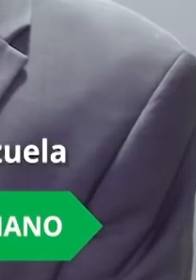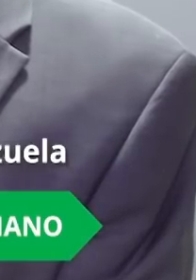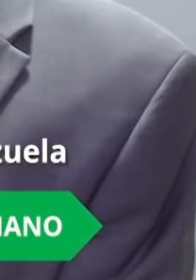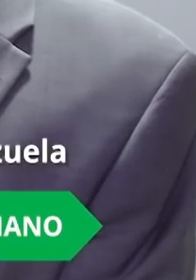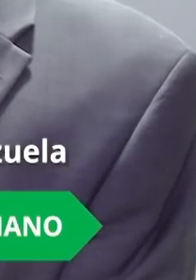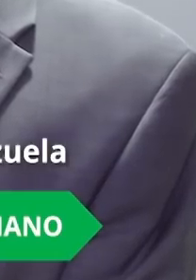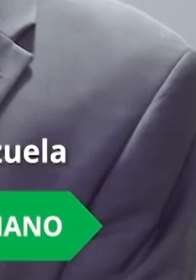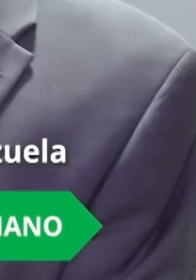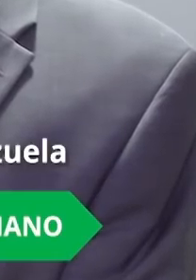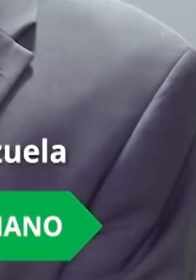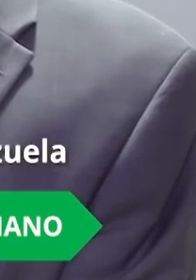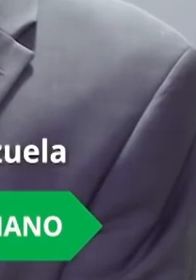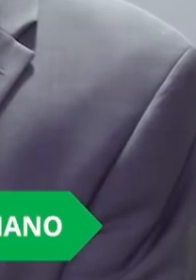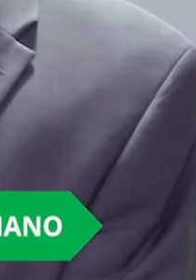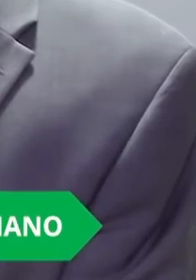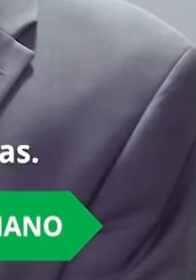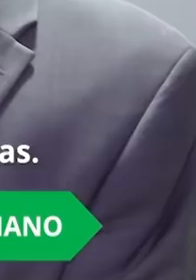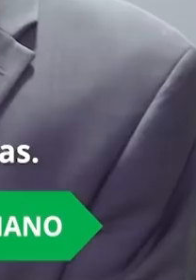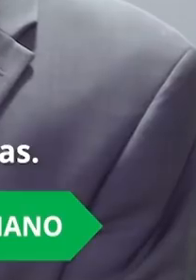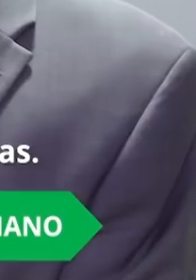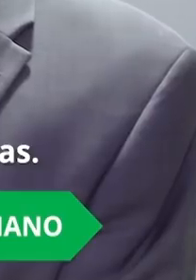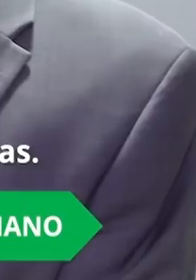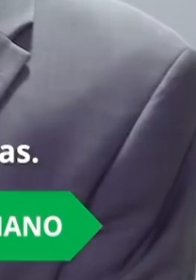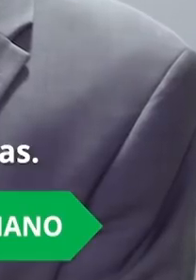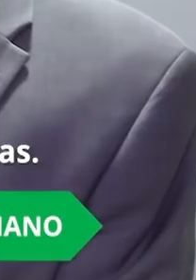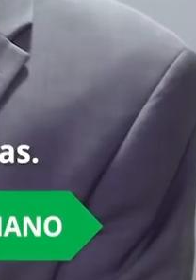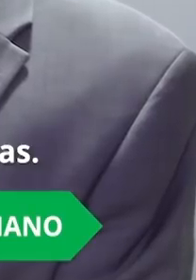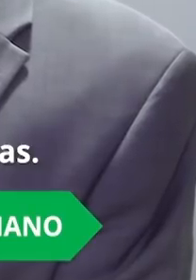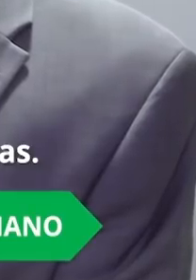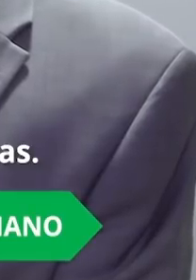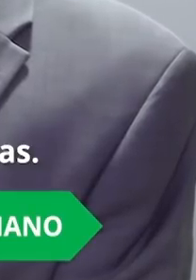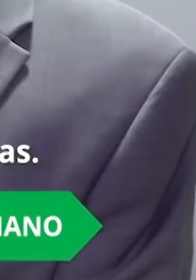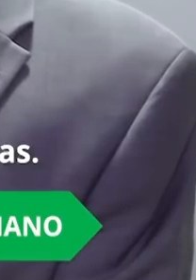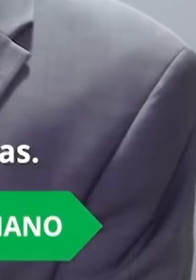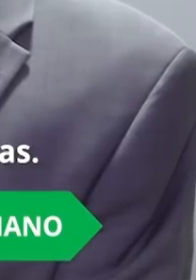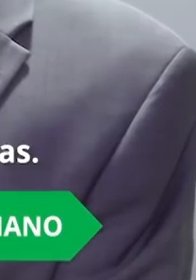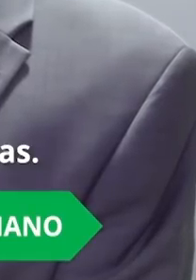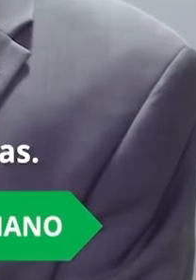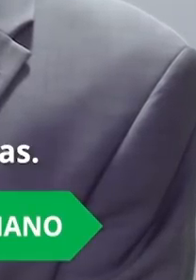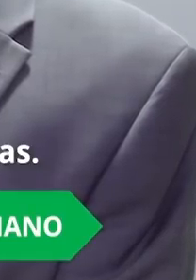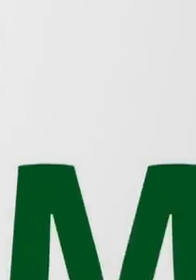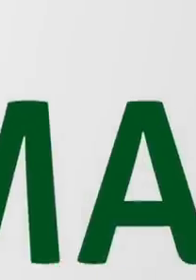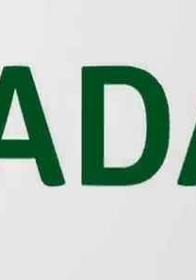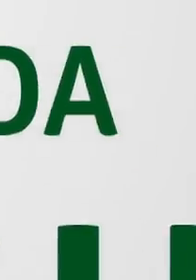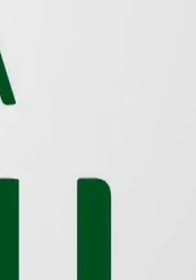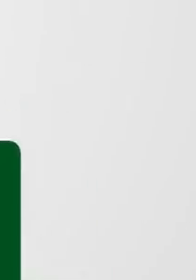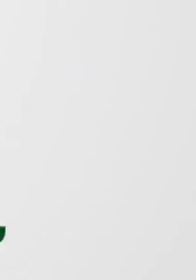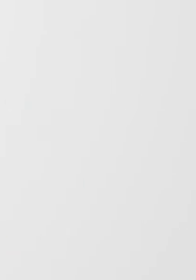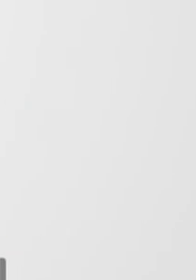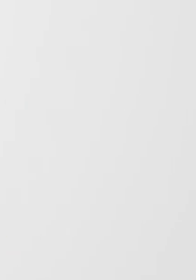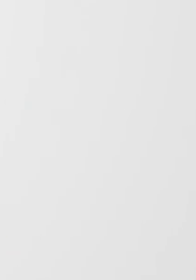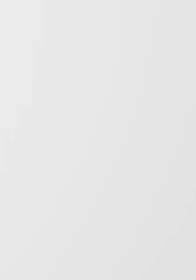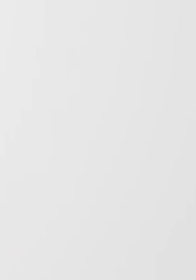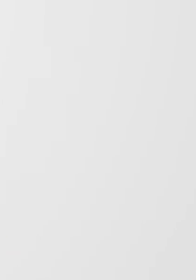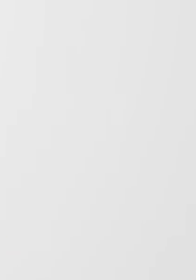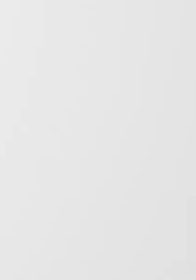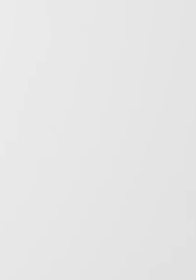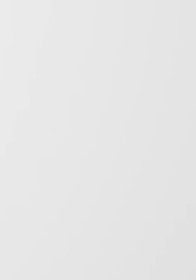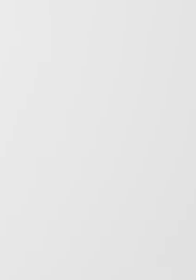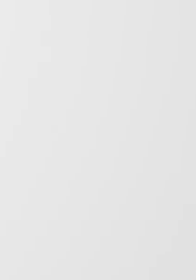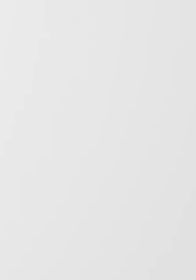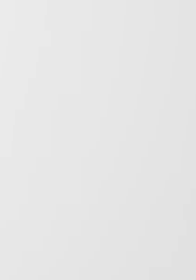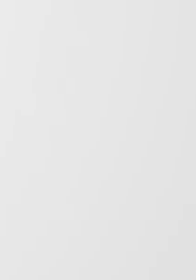também que a Venezuela não desse guarita proteção a esses terroristas. A CIDADE BRASIL